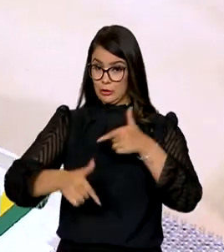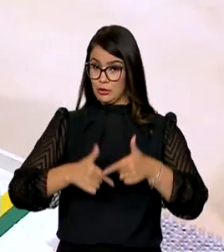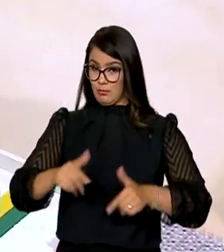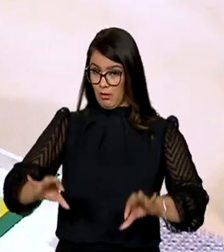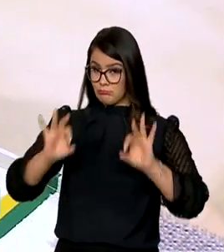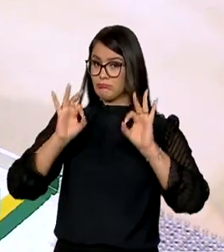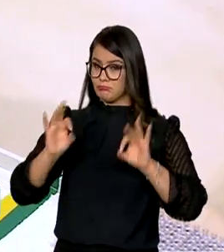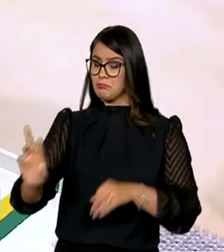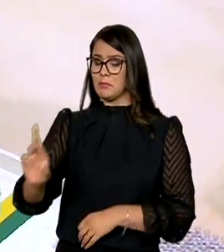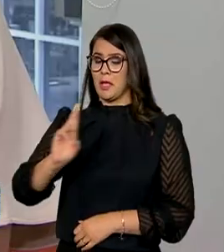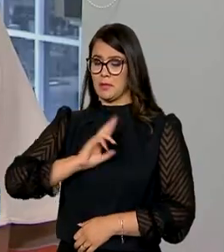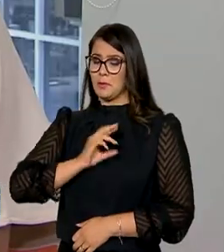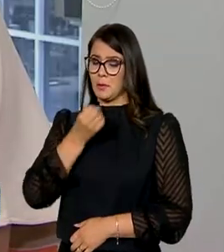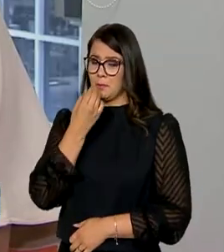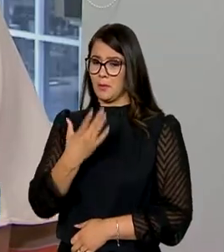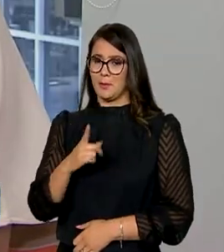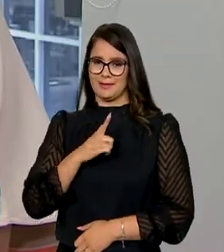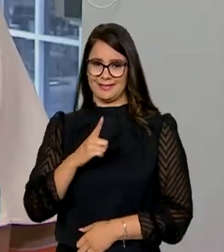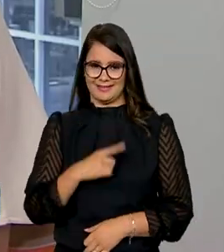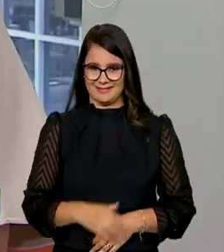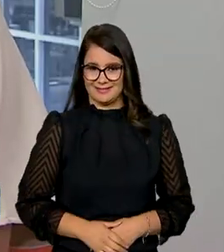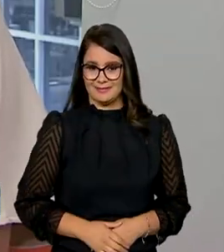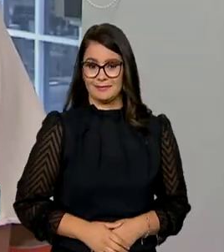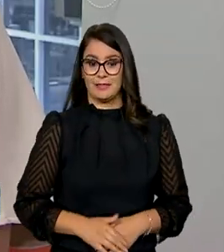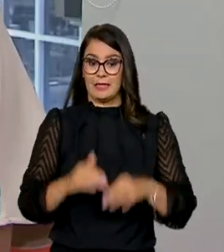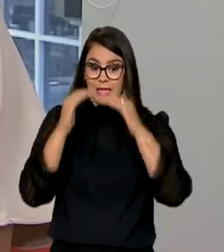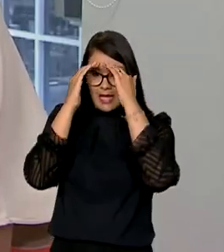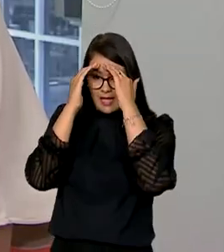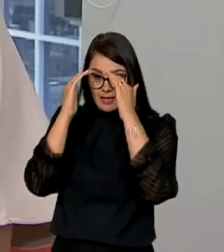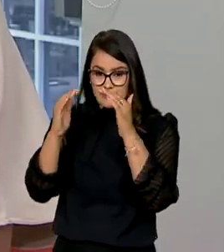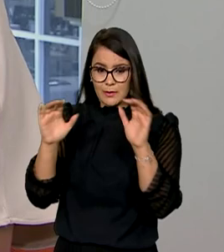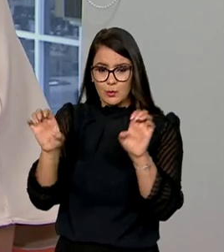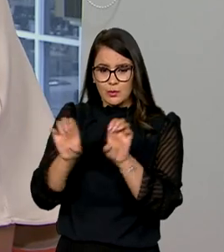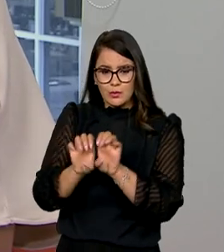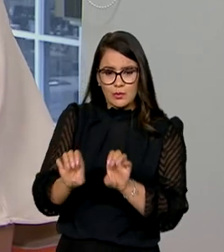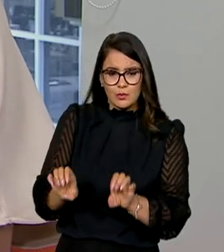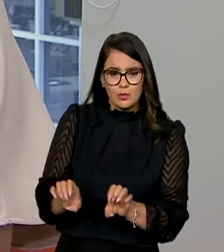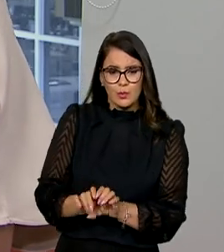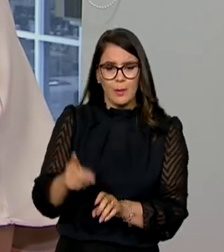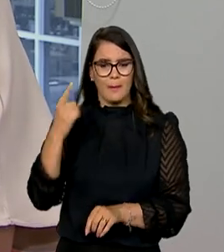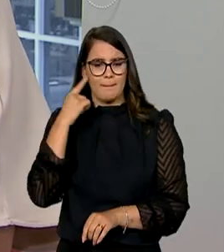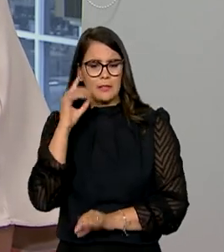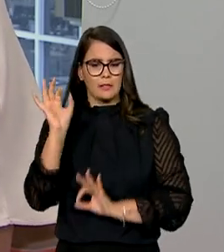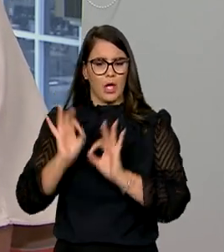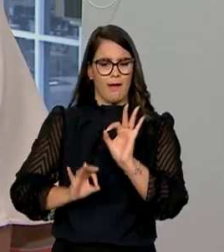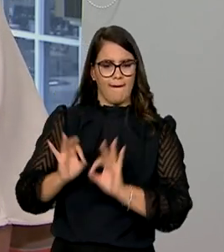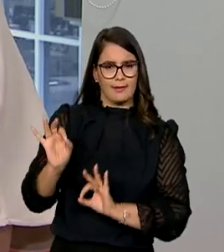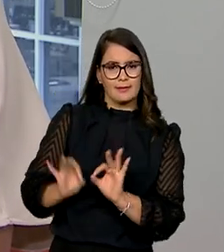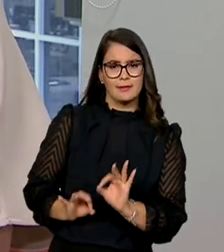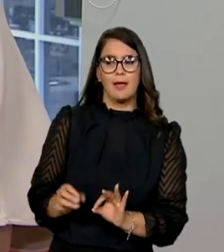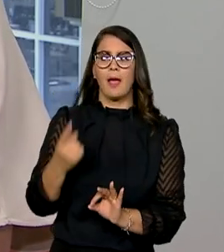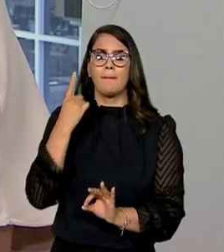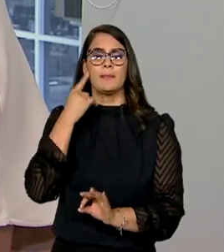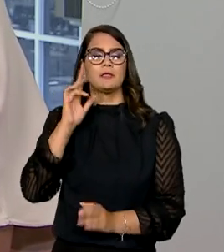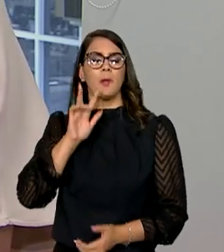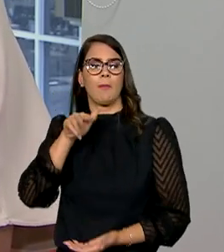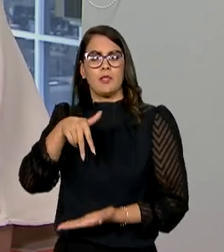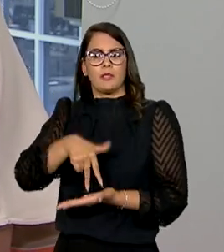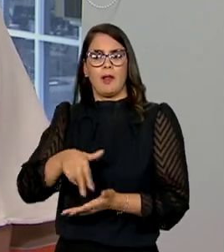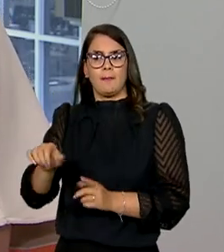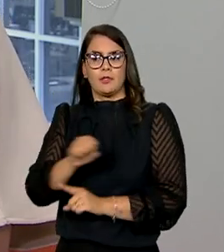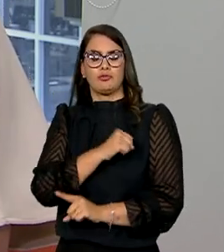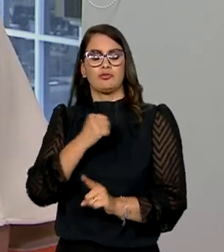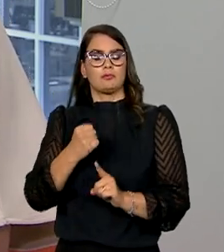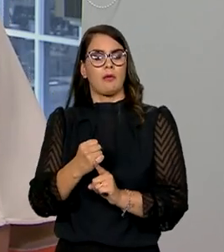tem dado resultados. Esse respeito vem desde a sua estrutura, quando pensa em planejamento, quando pensa no seu posicionamento social,